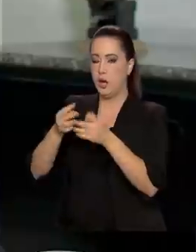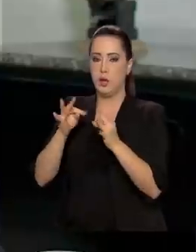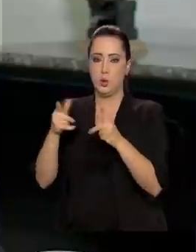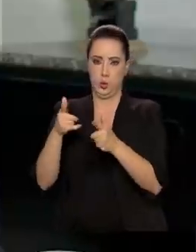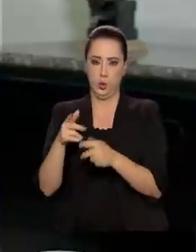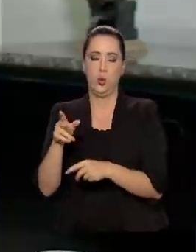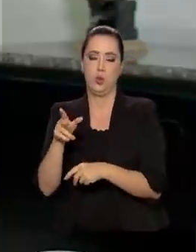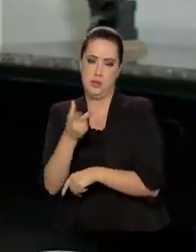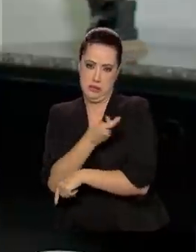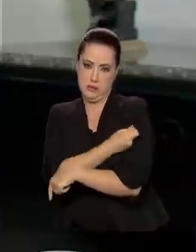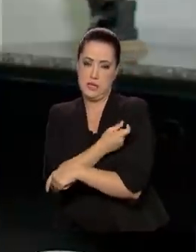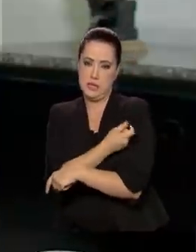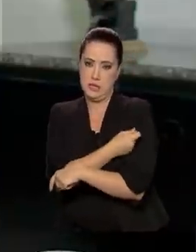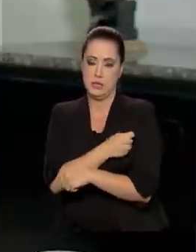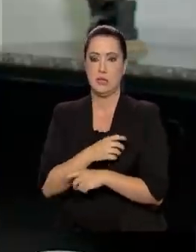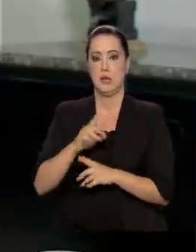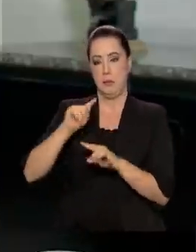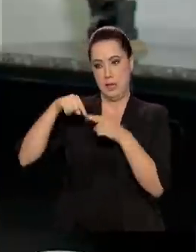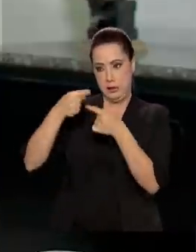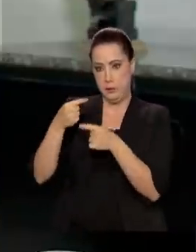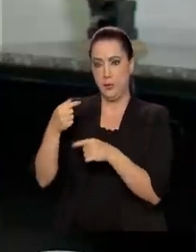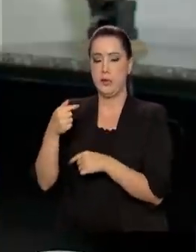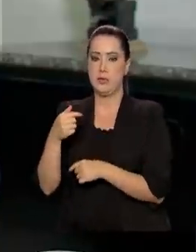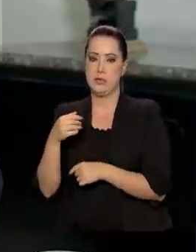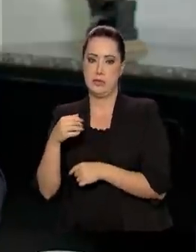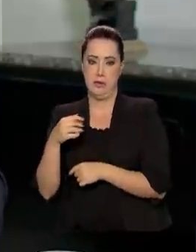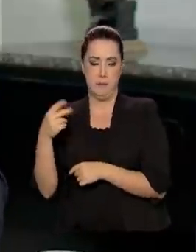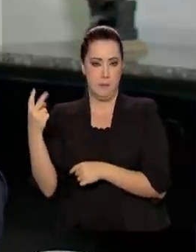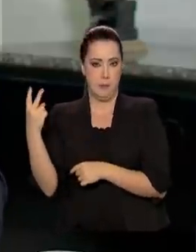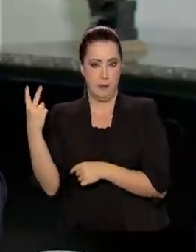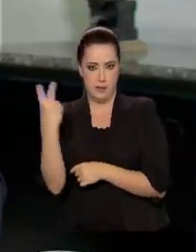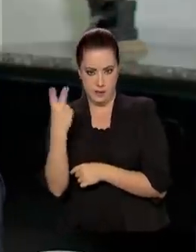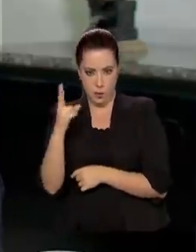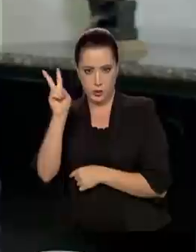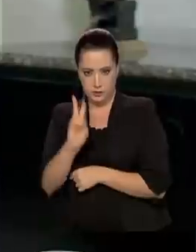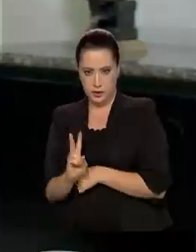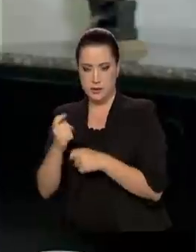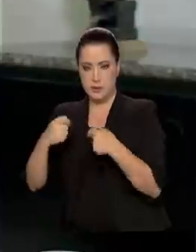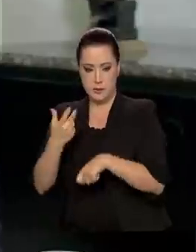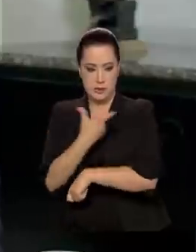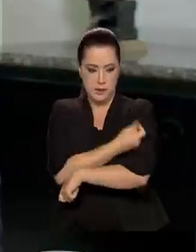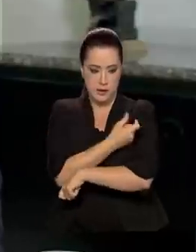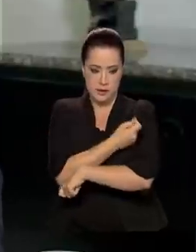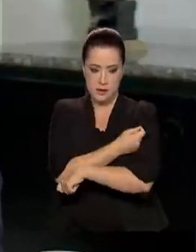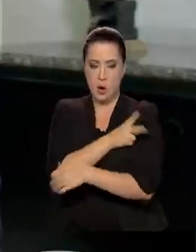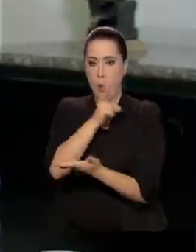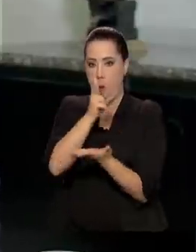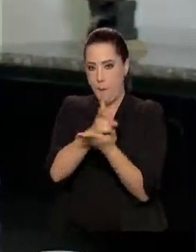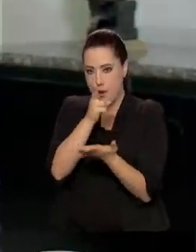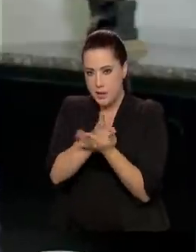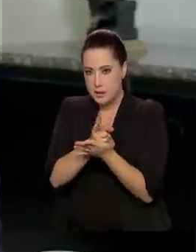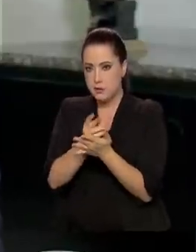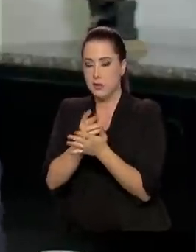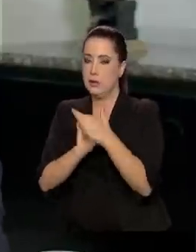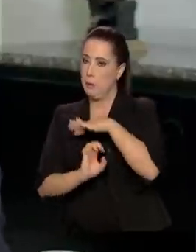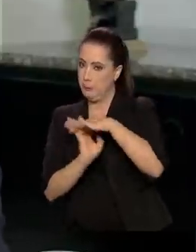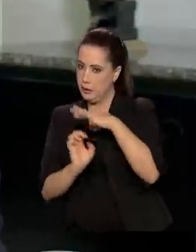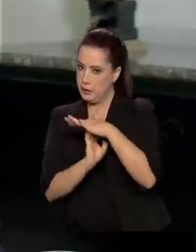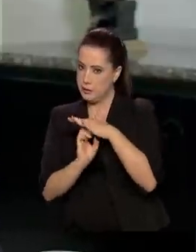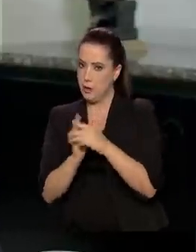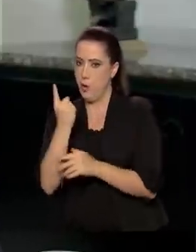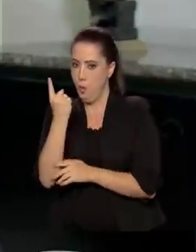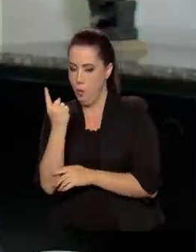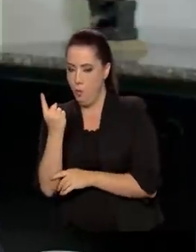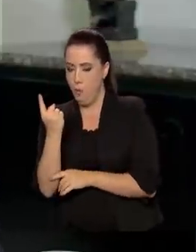aplicações para que a segunda dose seja dada efetivamente com o mesmo laboratório que aquela